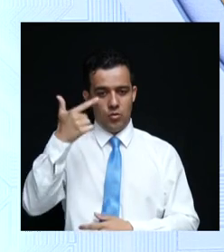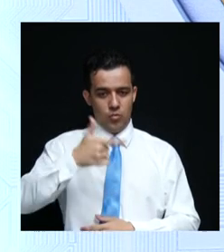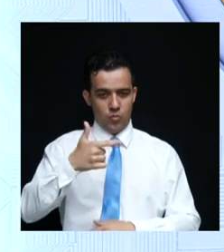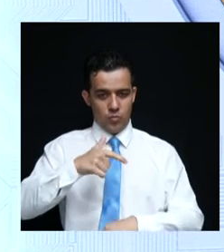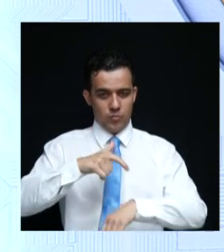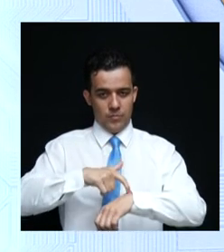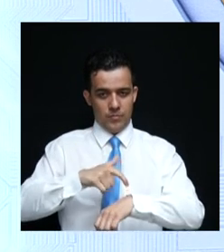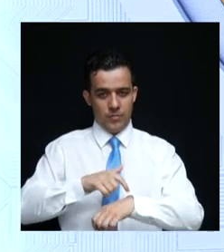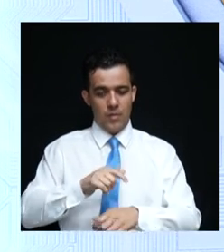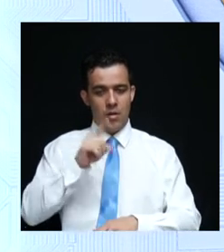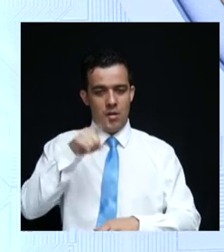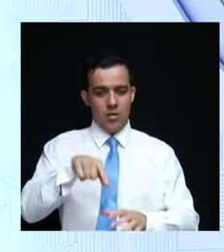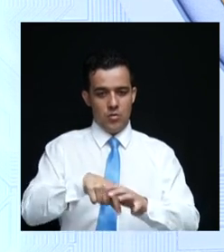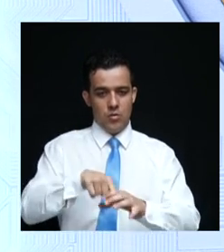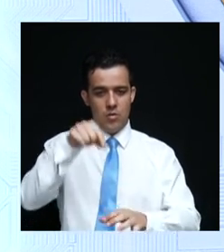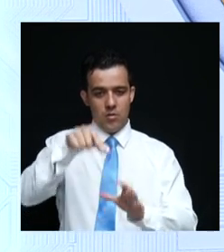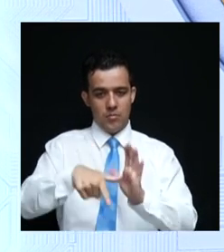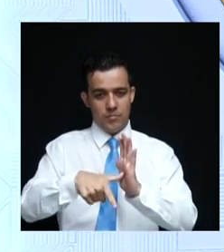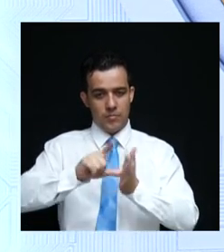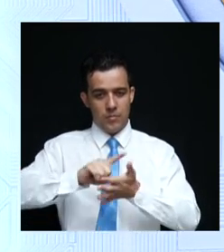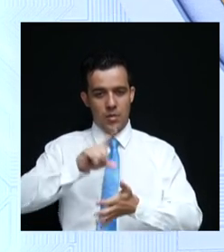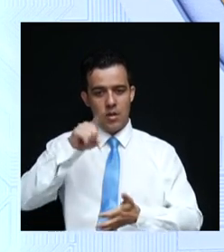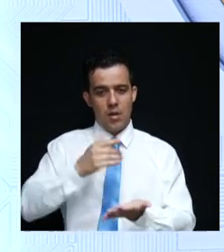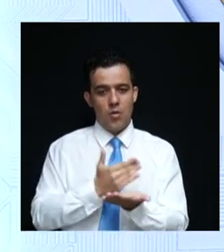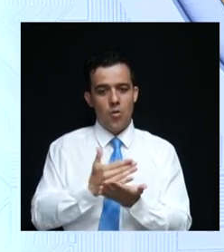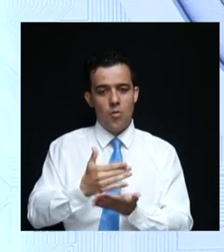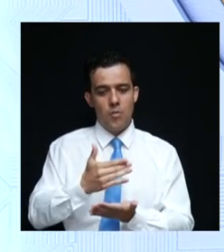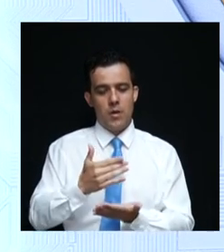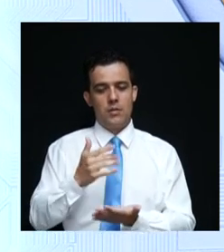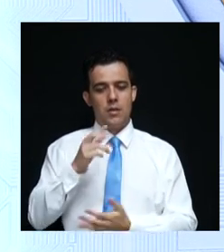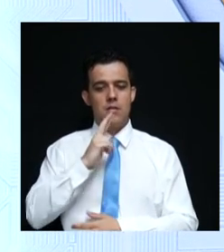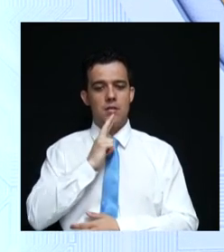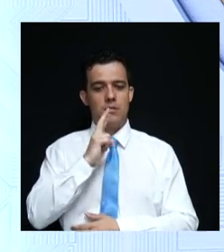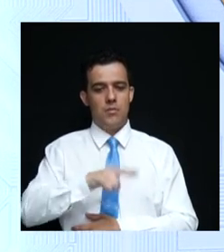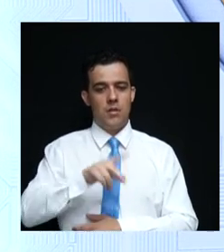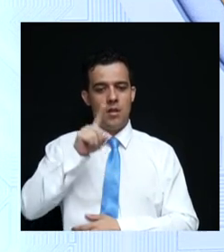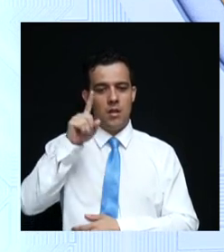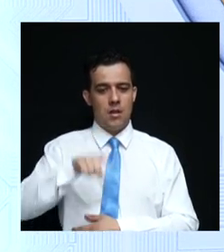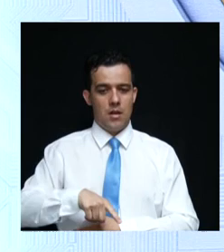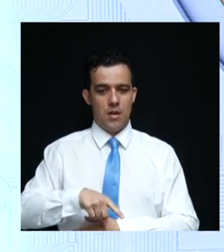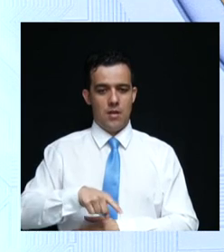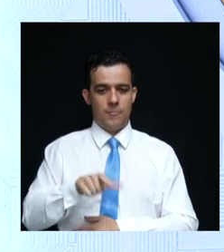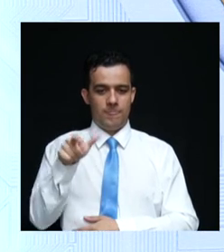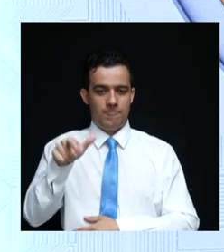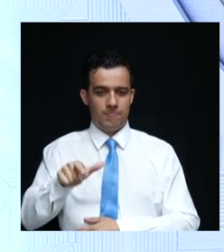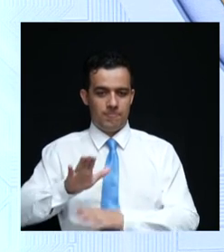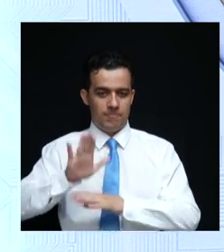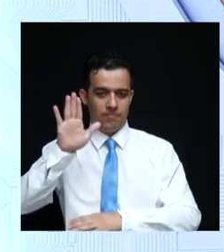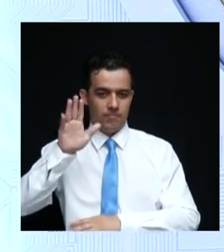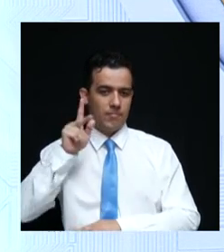rodada. E pelo sorteio prévio, quem começa agora respondendo é a candidata Cátia Maria.